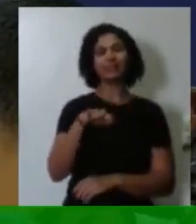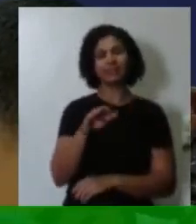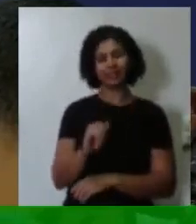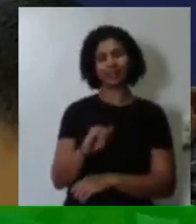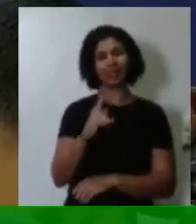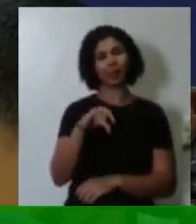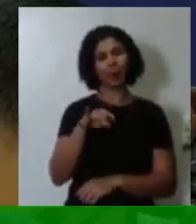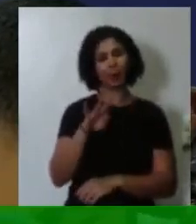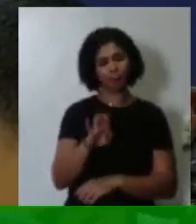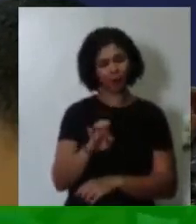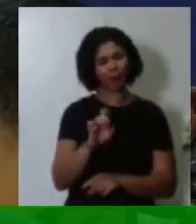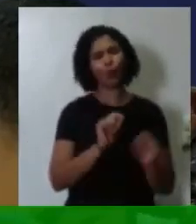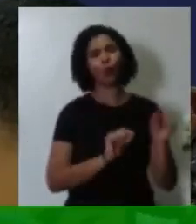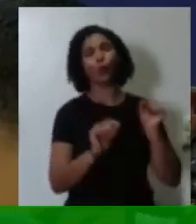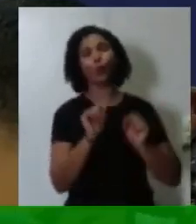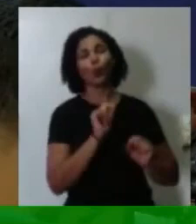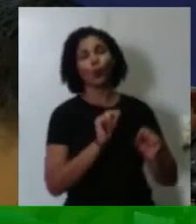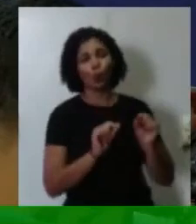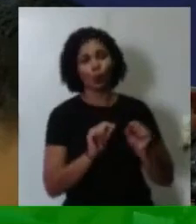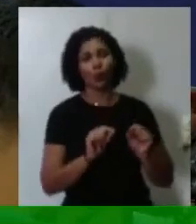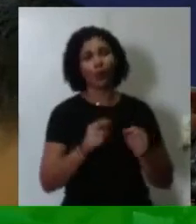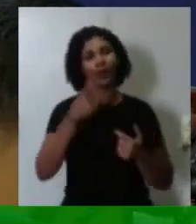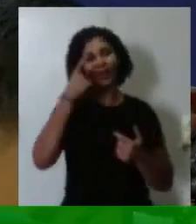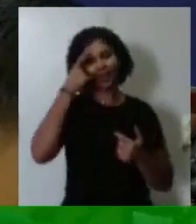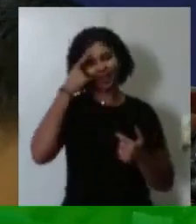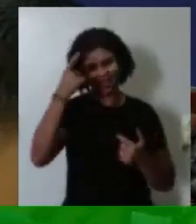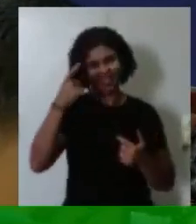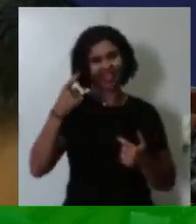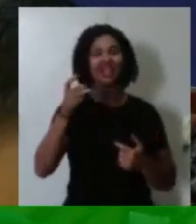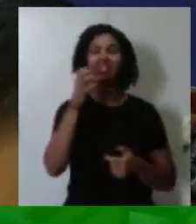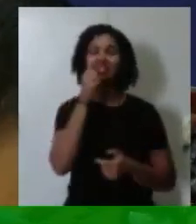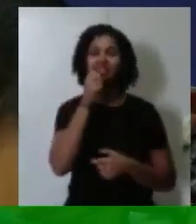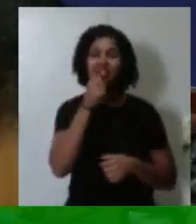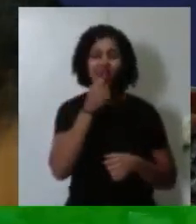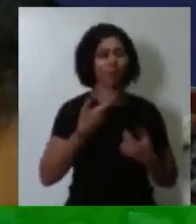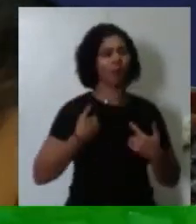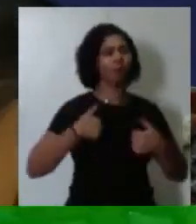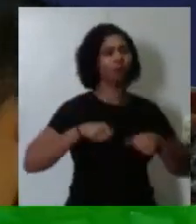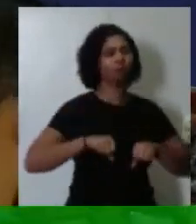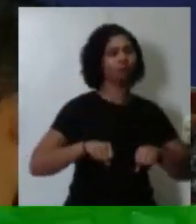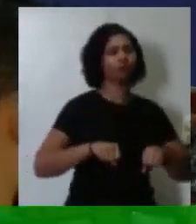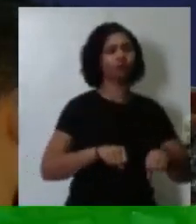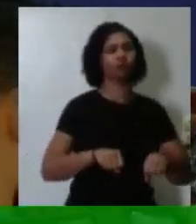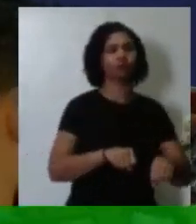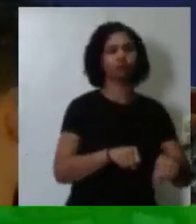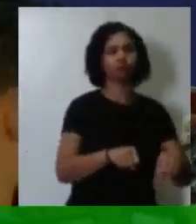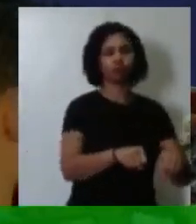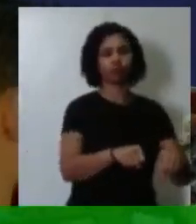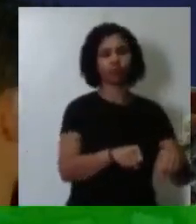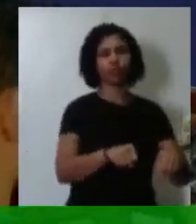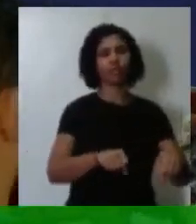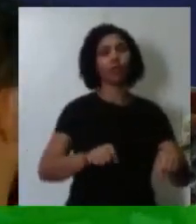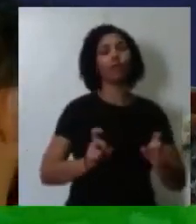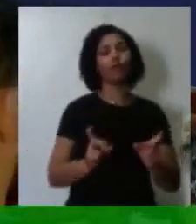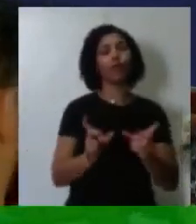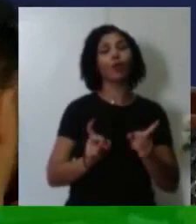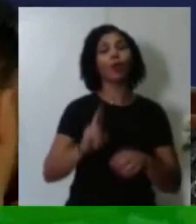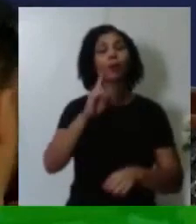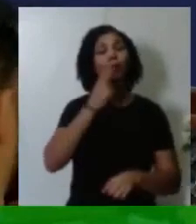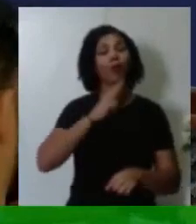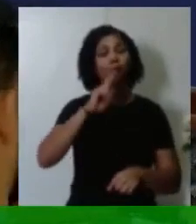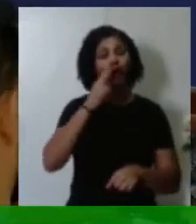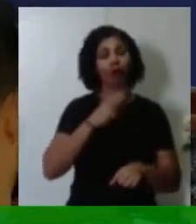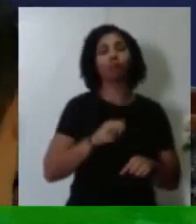empresa de carrinhos, porque eu carroçava dia de sábado. Eu montei uma empresa de picolé porque eu vendia